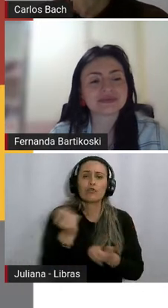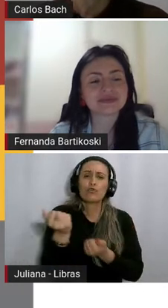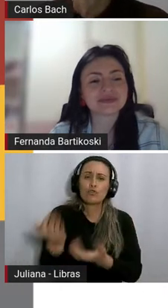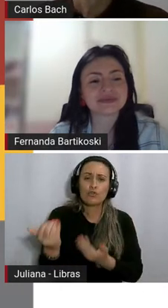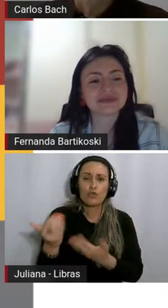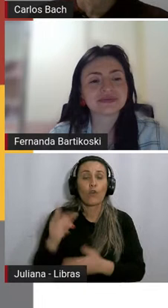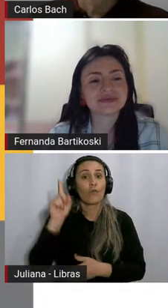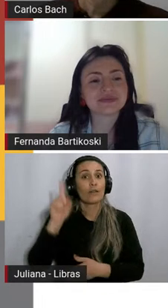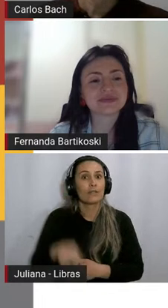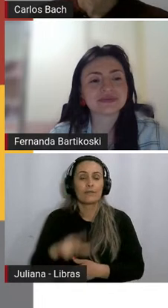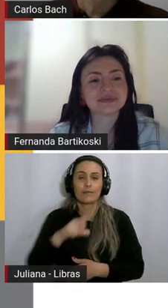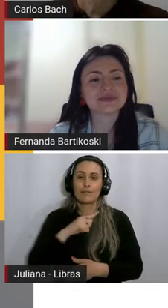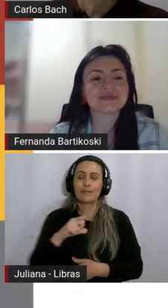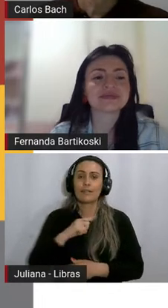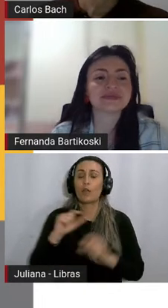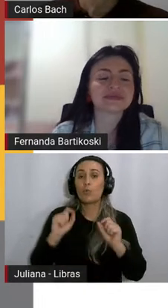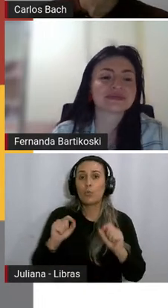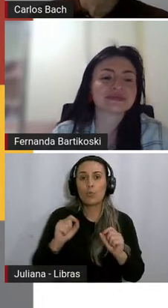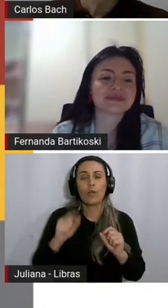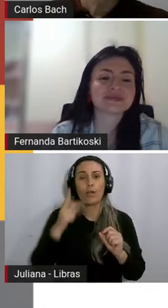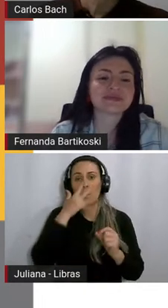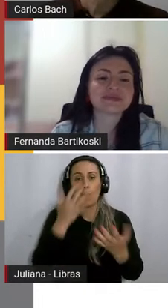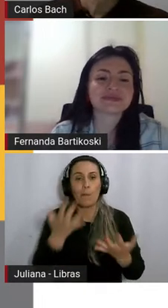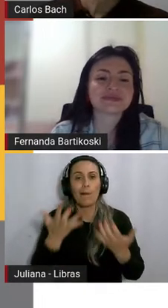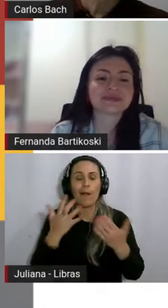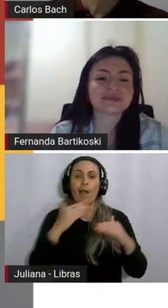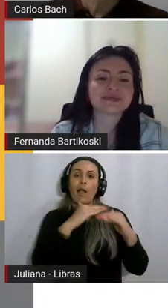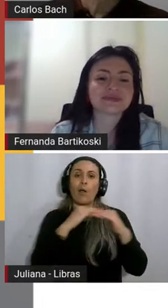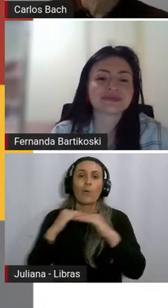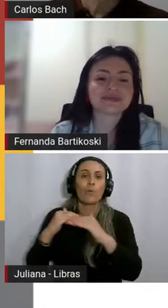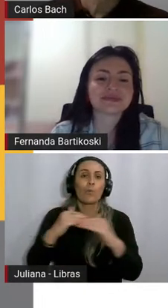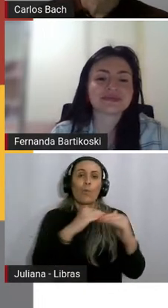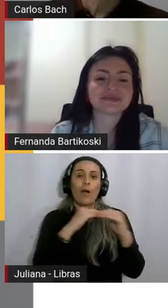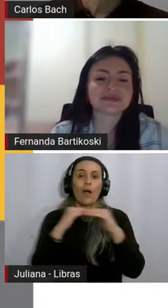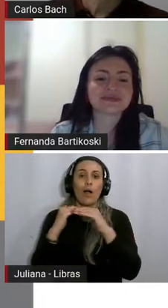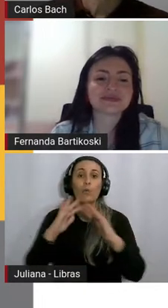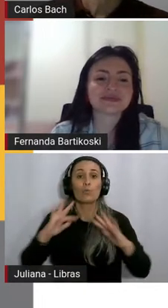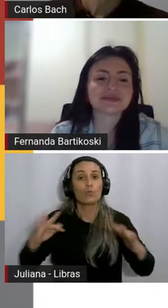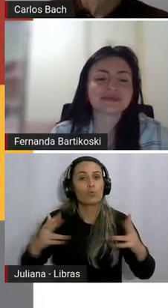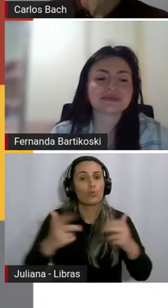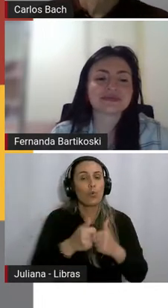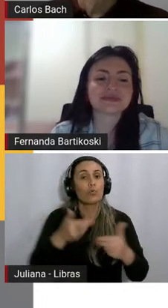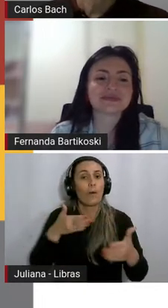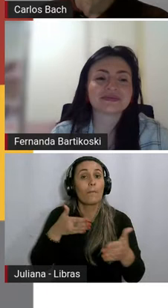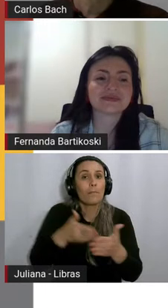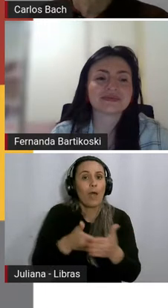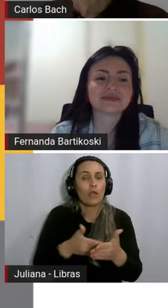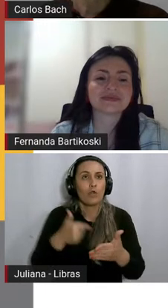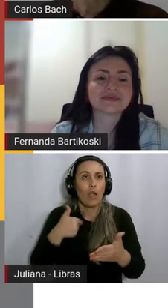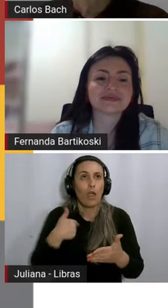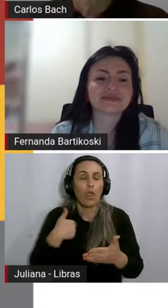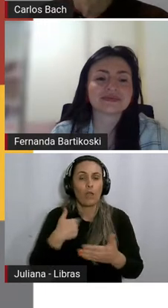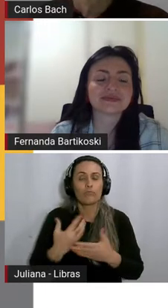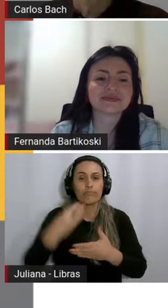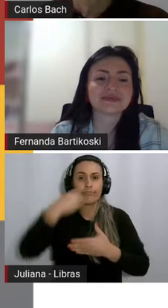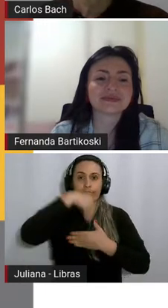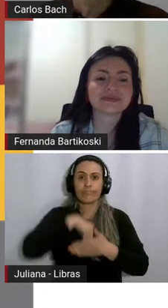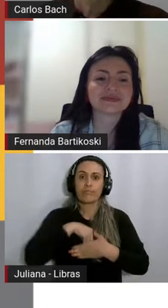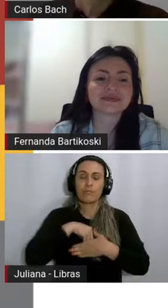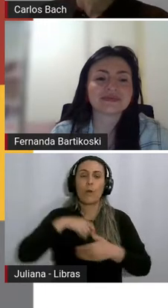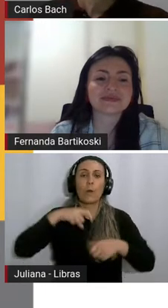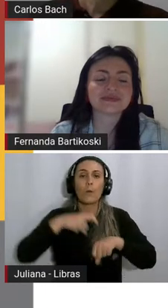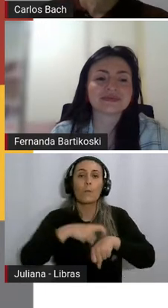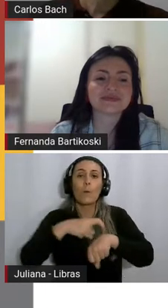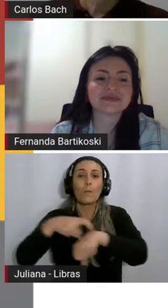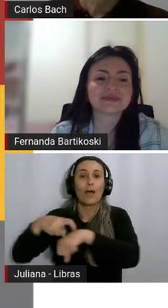alvoroço que os iguala a todos e que os impedem de refugiarem-se em algum momento do